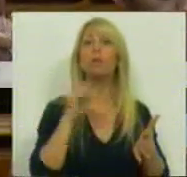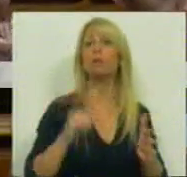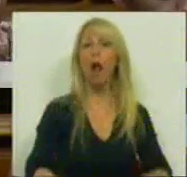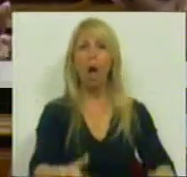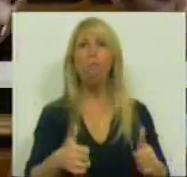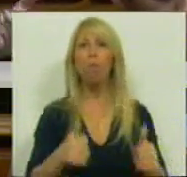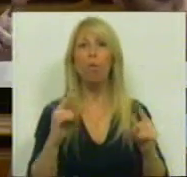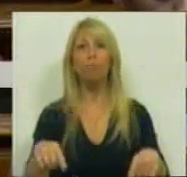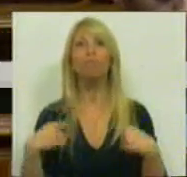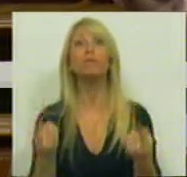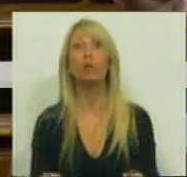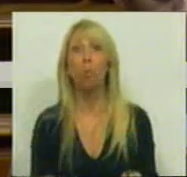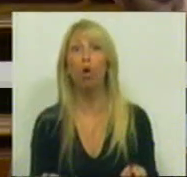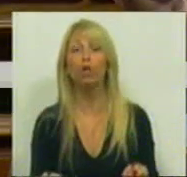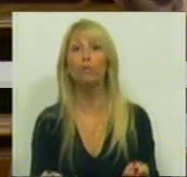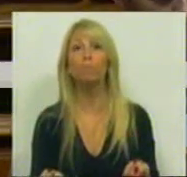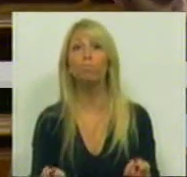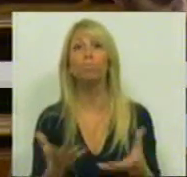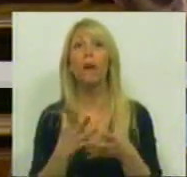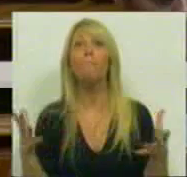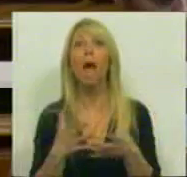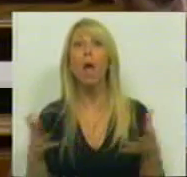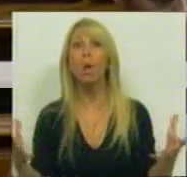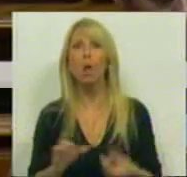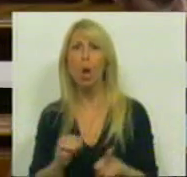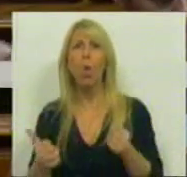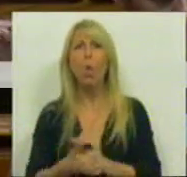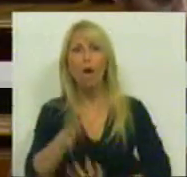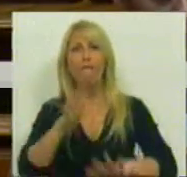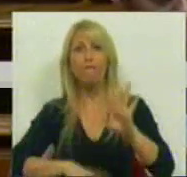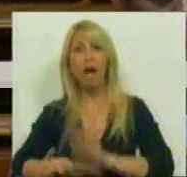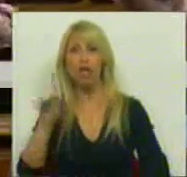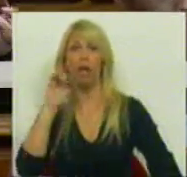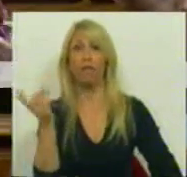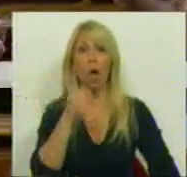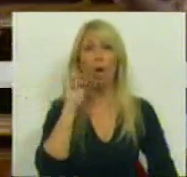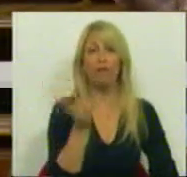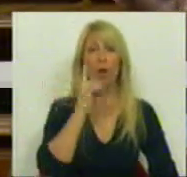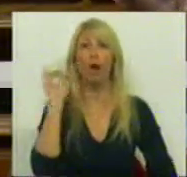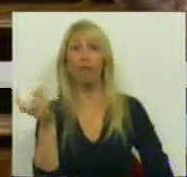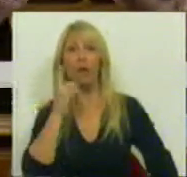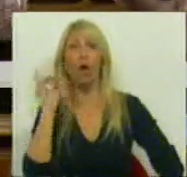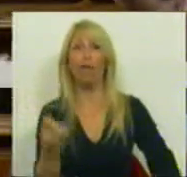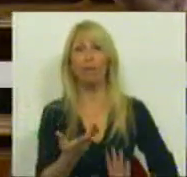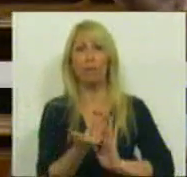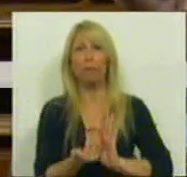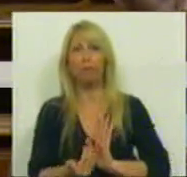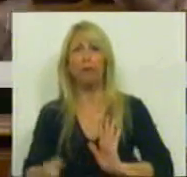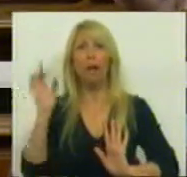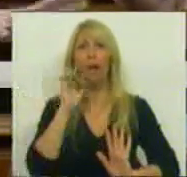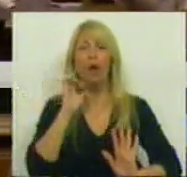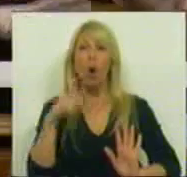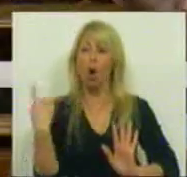mas depois a maioria desvirtuou de revisão em revisão, foi desvirtuando o nosso memorando de